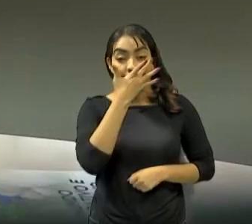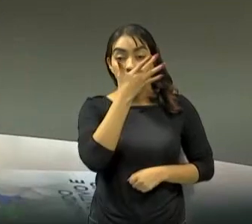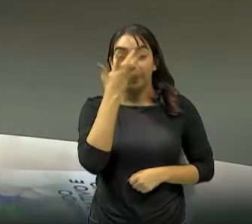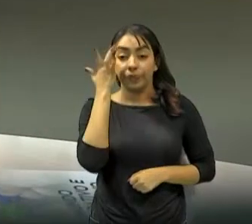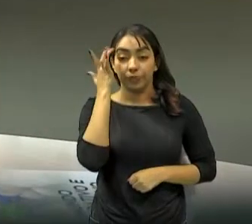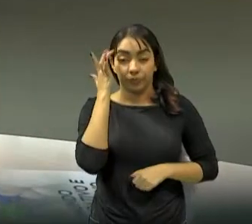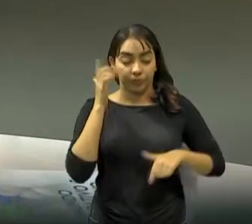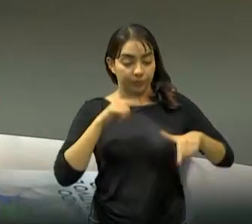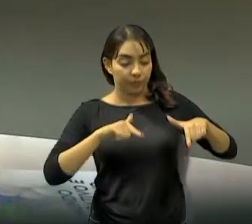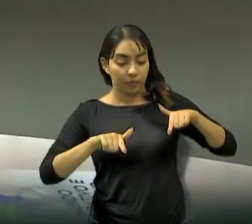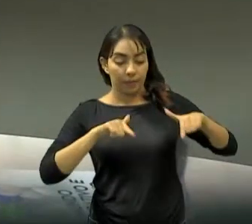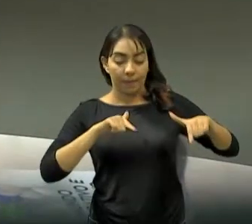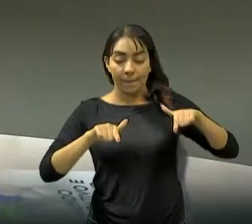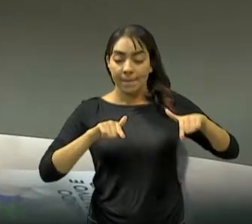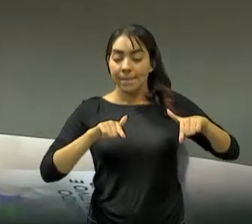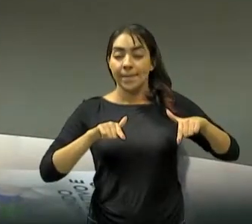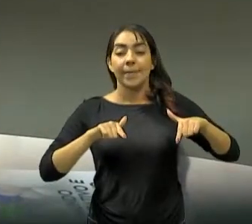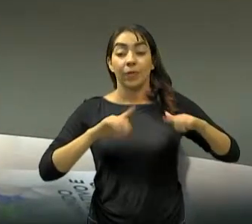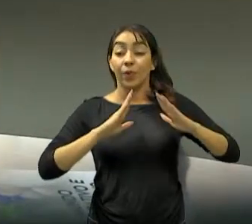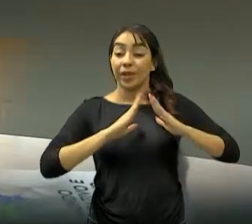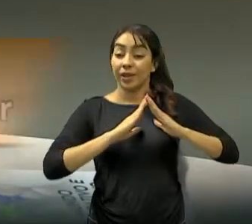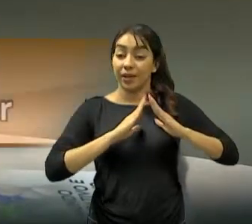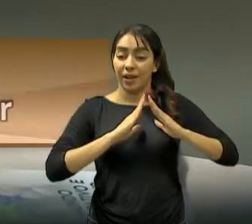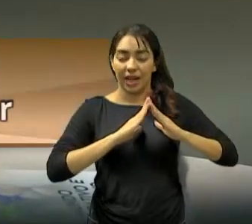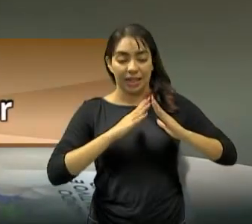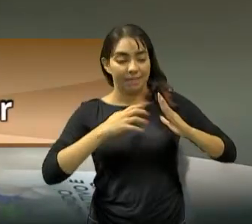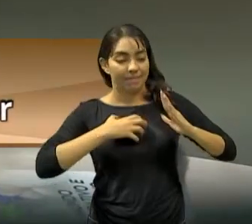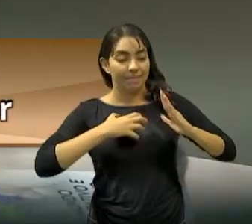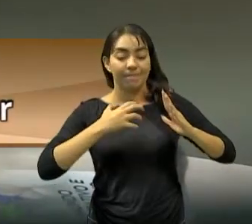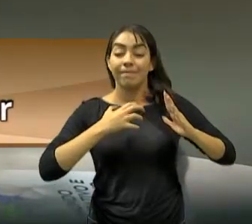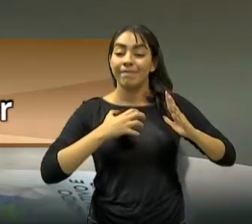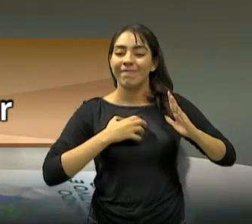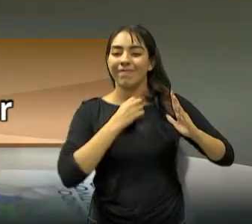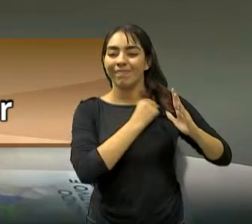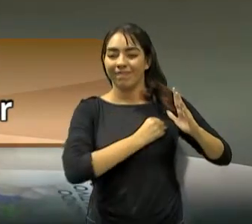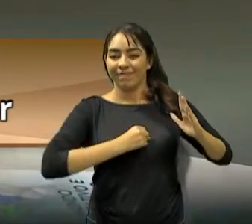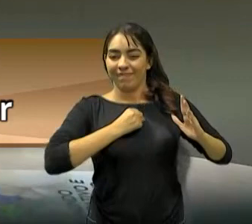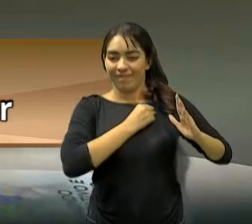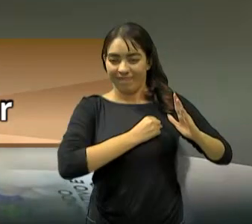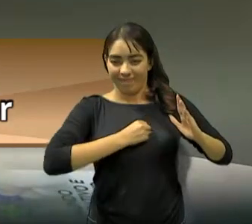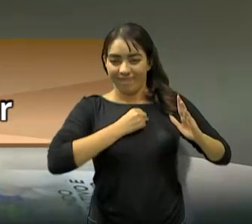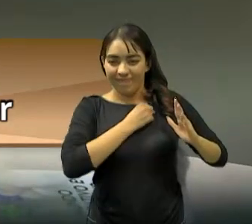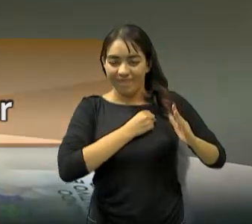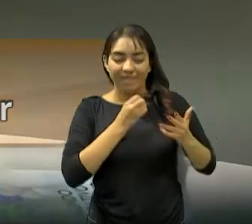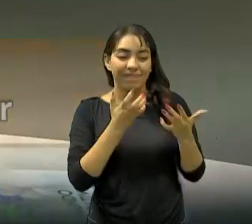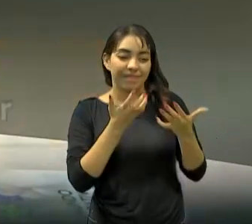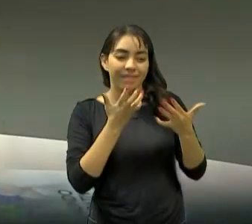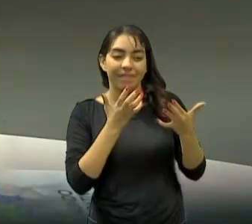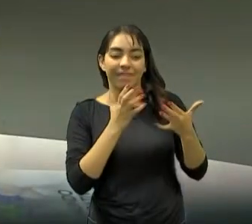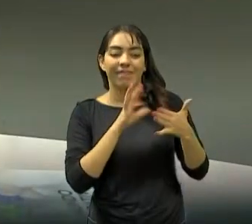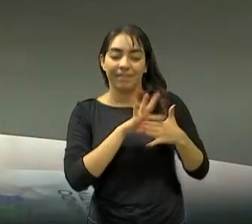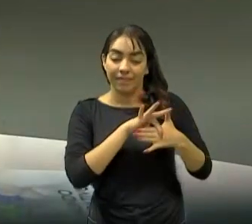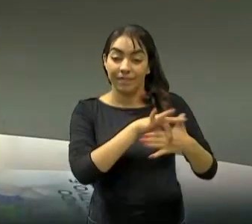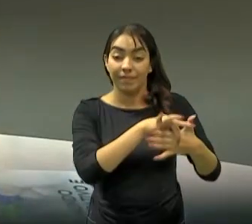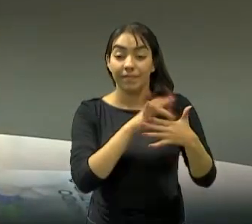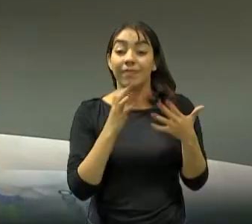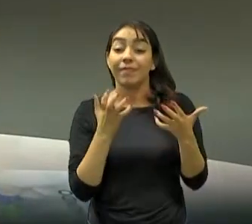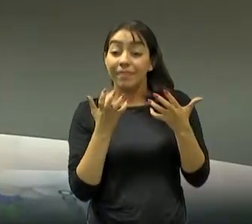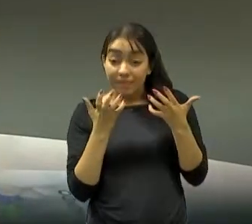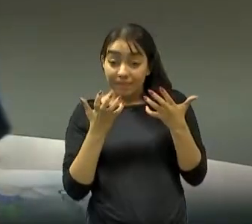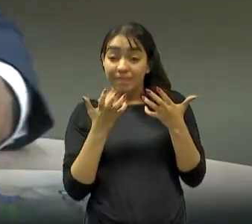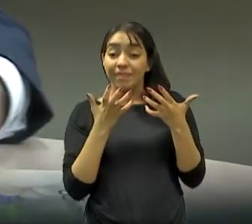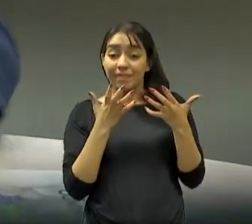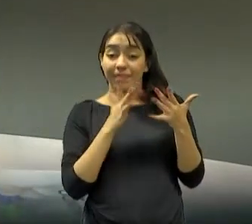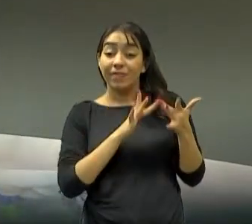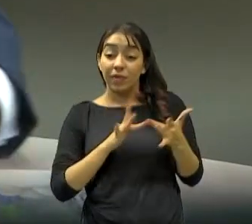sentiam falta do contato social, presencial, e muitas vezes elas diziam, poxa, a gente queria estar aí também fazendo o trabalho. E